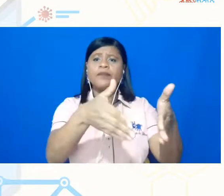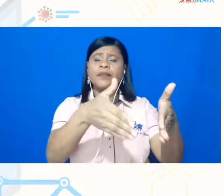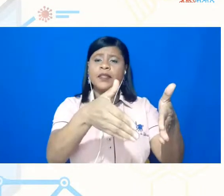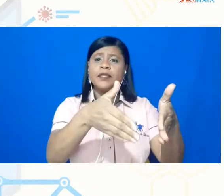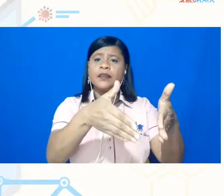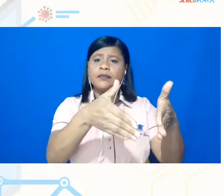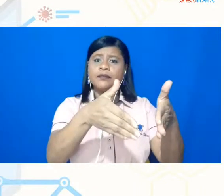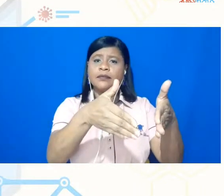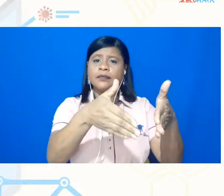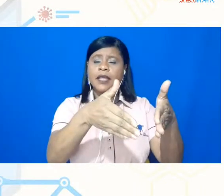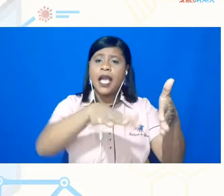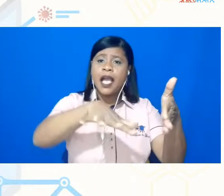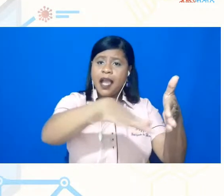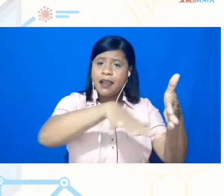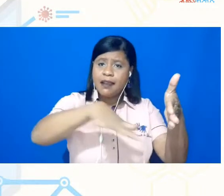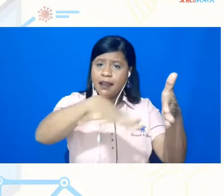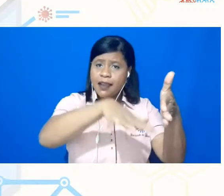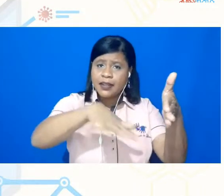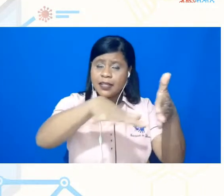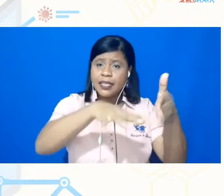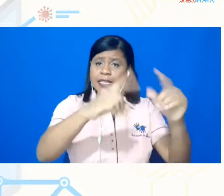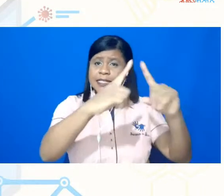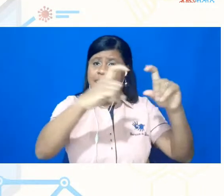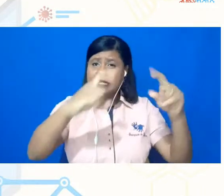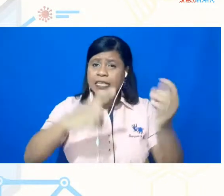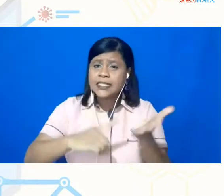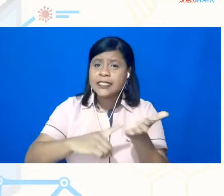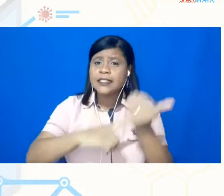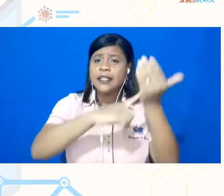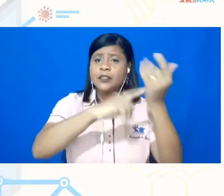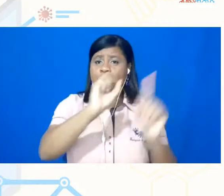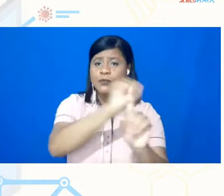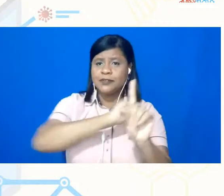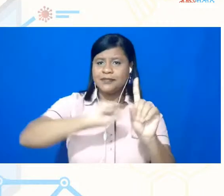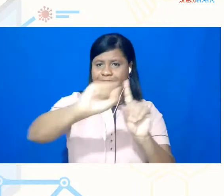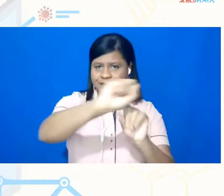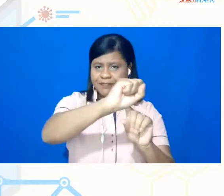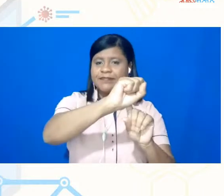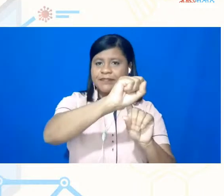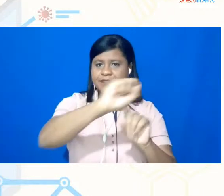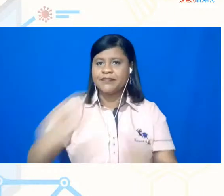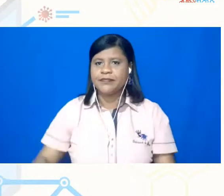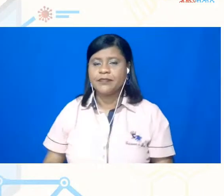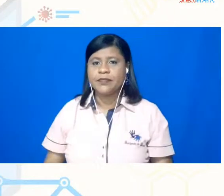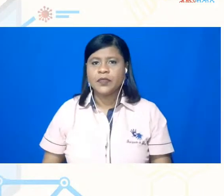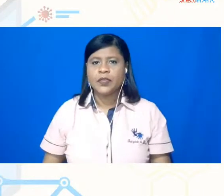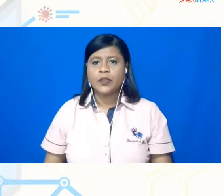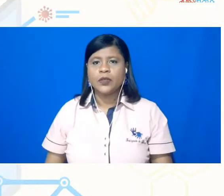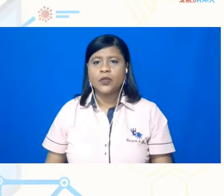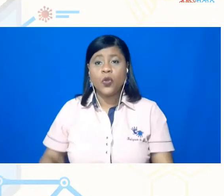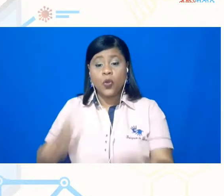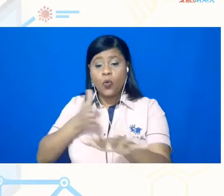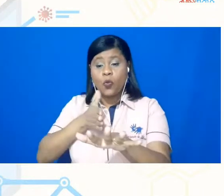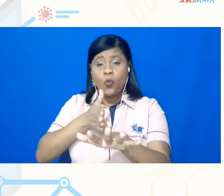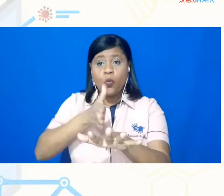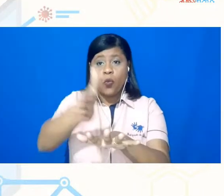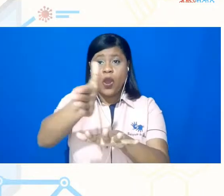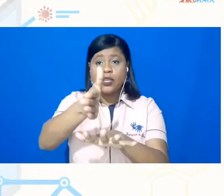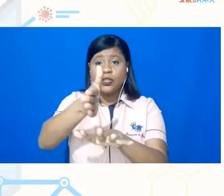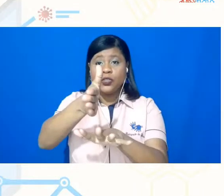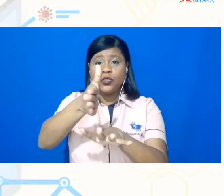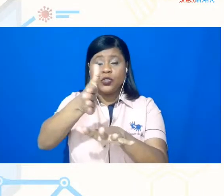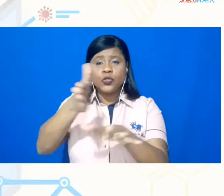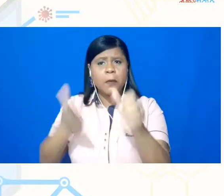área de ciência, tecnologia e sociedade. Então, o nosso eixo norteador são as